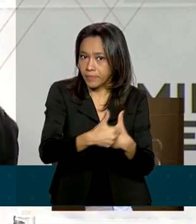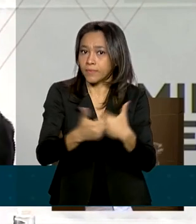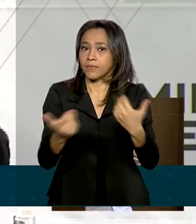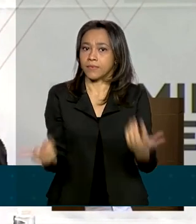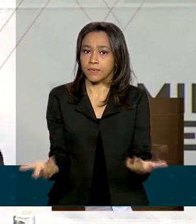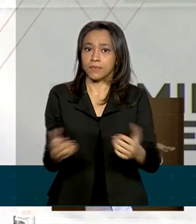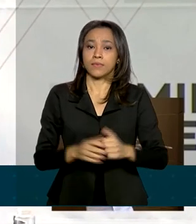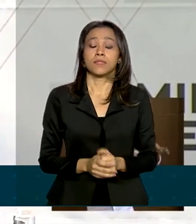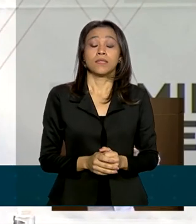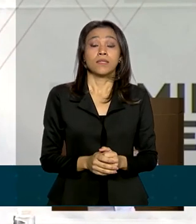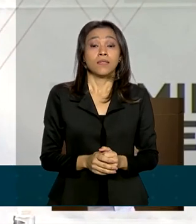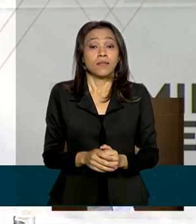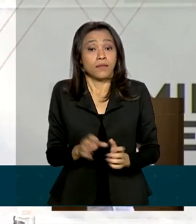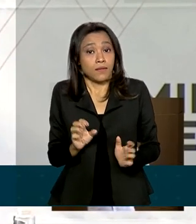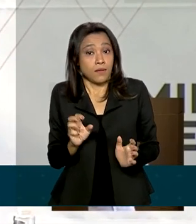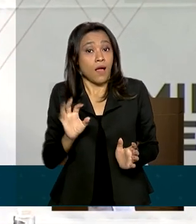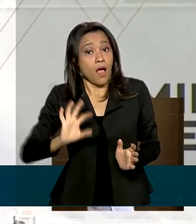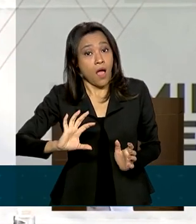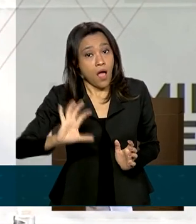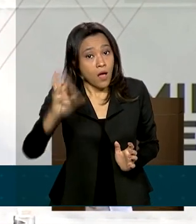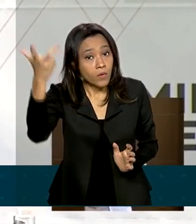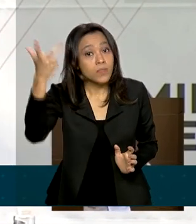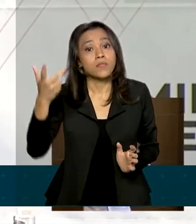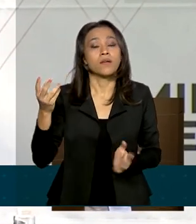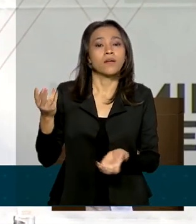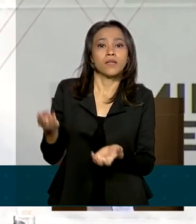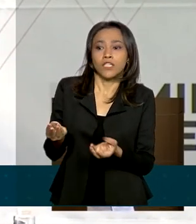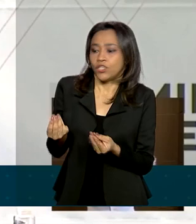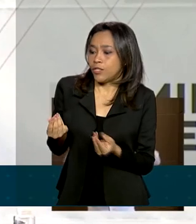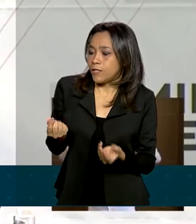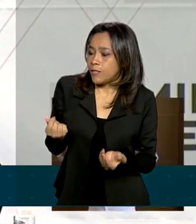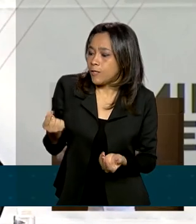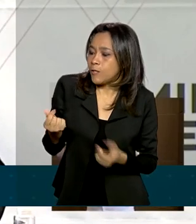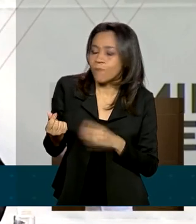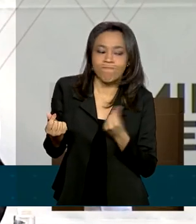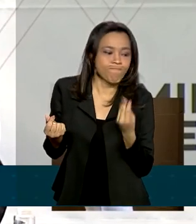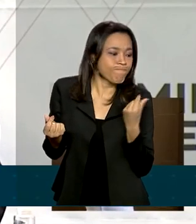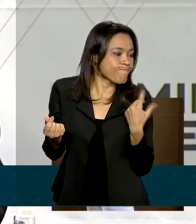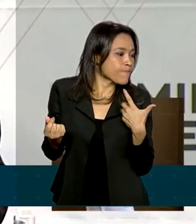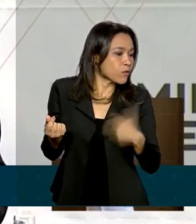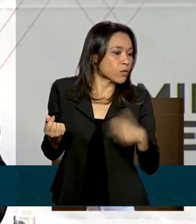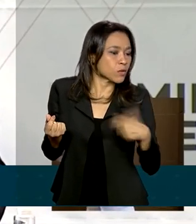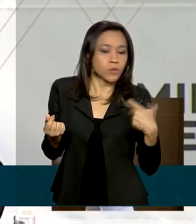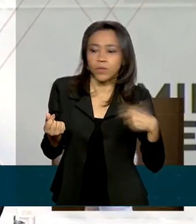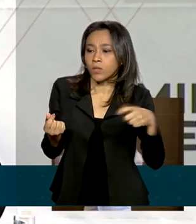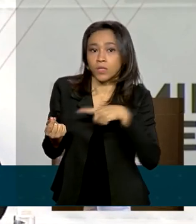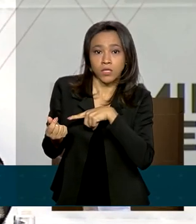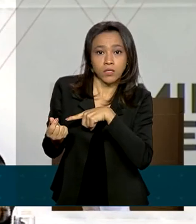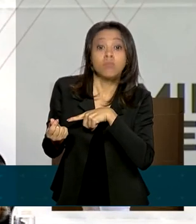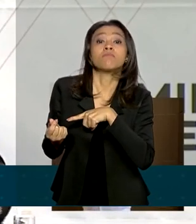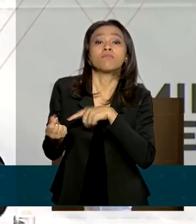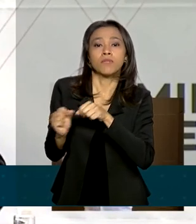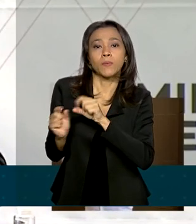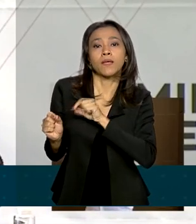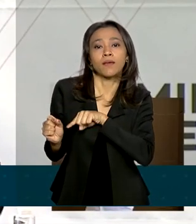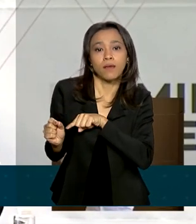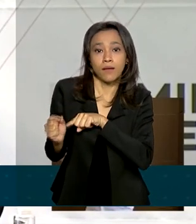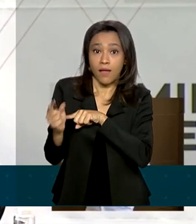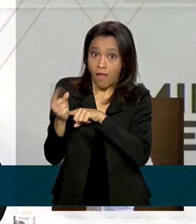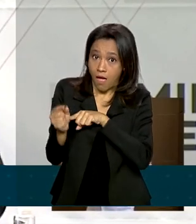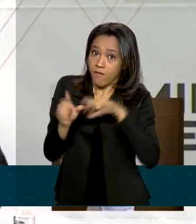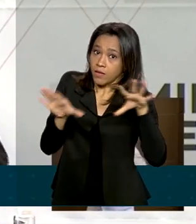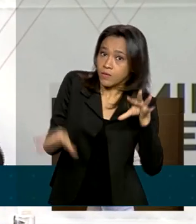E, caso haja algum excedente de recursos que não venha a ser aplicado, ele vai se somar à segunda